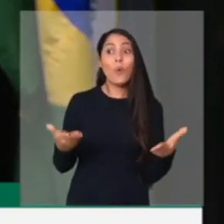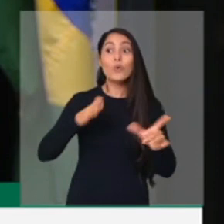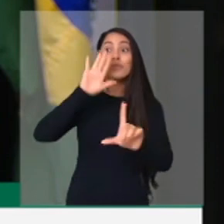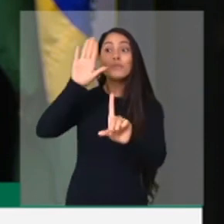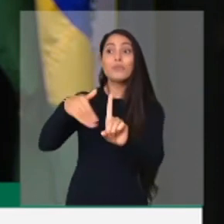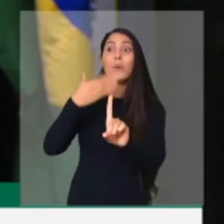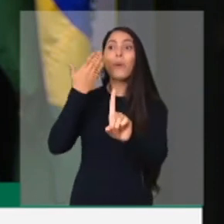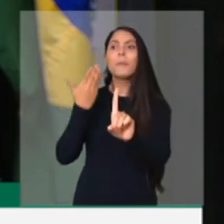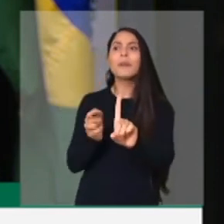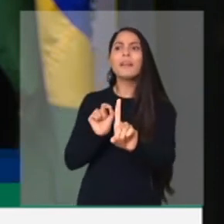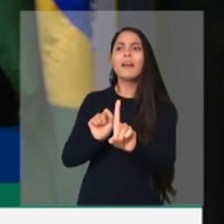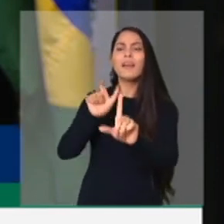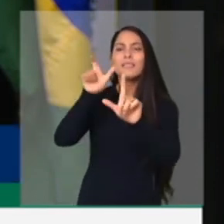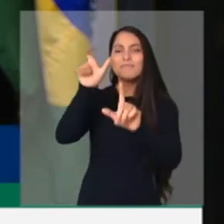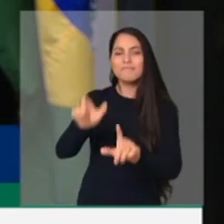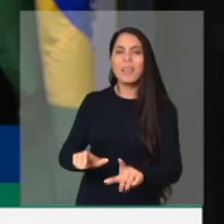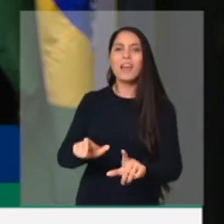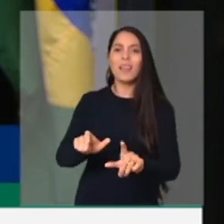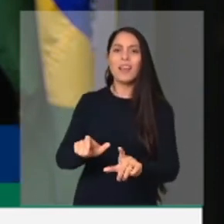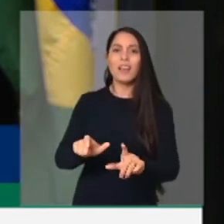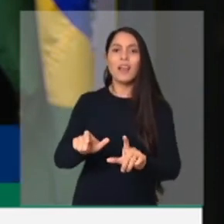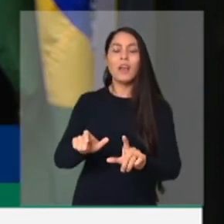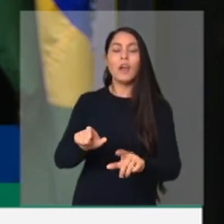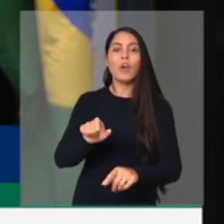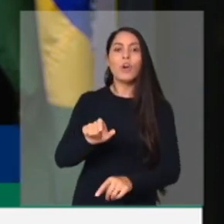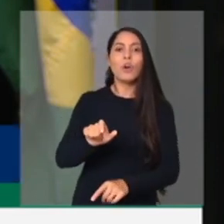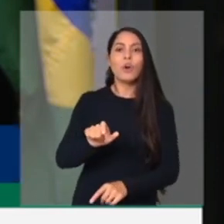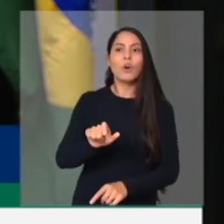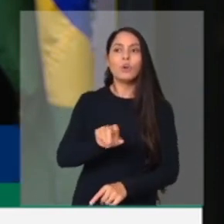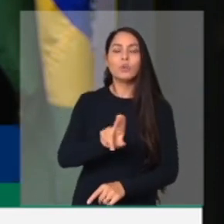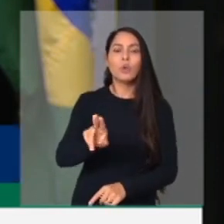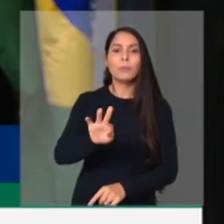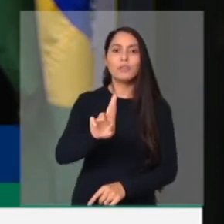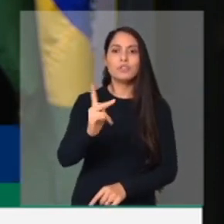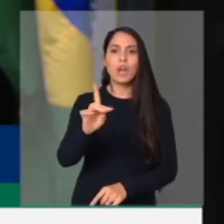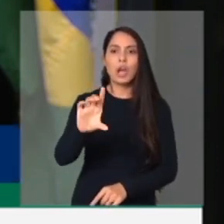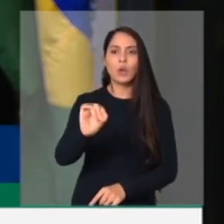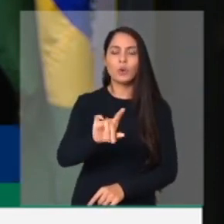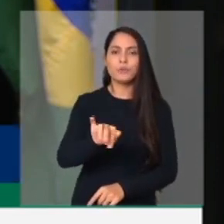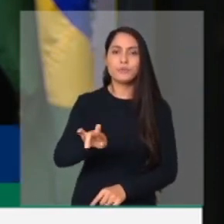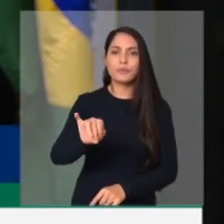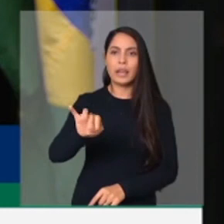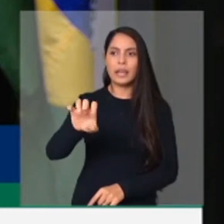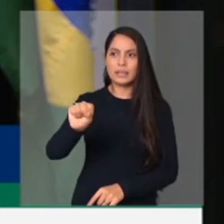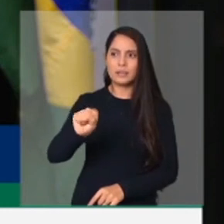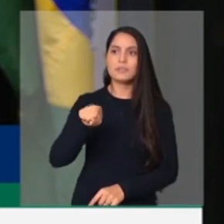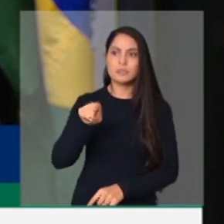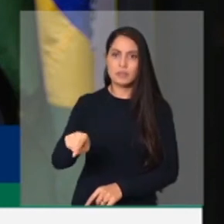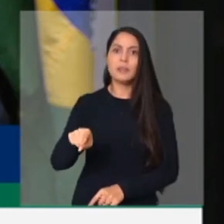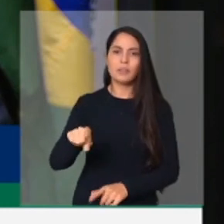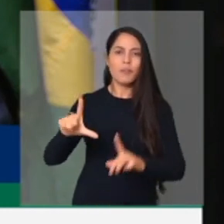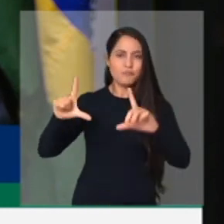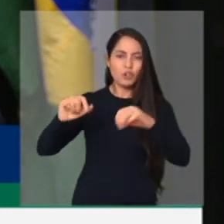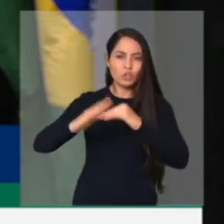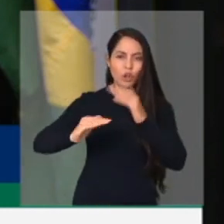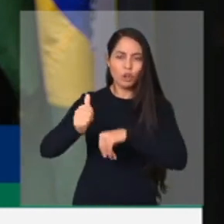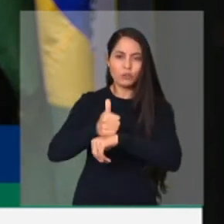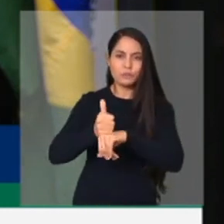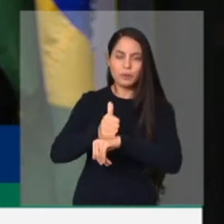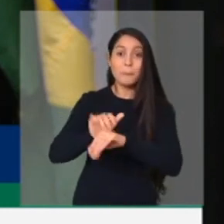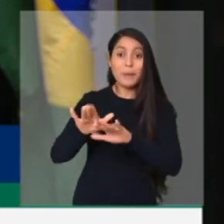do fotógrafo de Niterói, Tiago Freitas de Souza. Essa pessoa talvez, ele